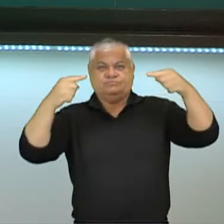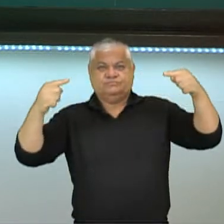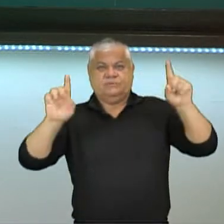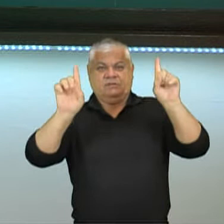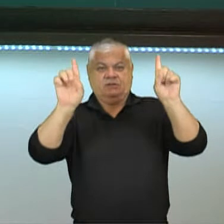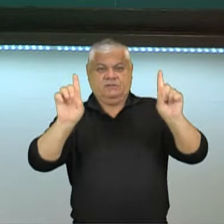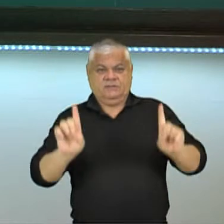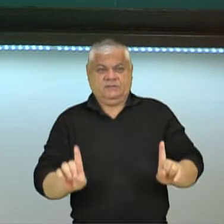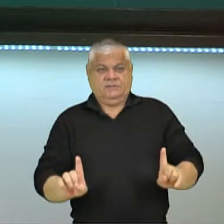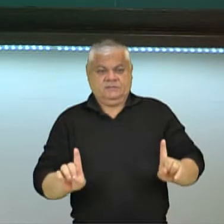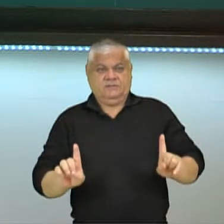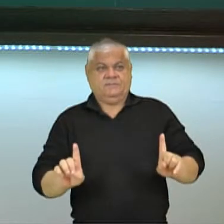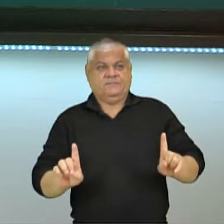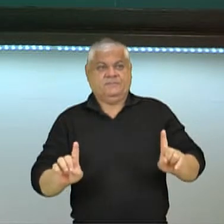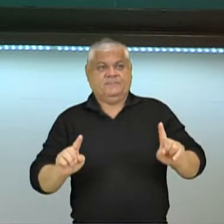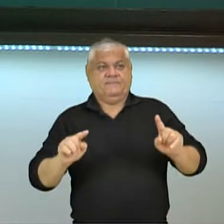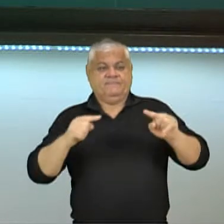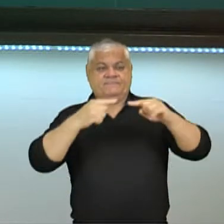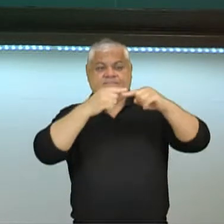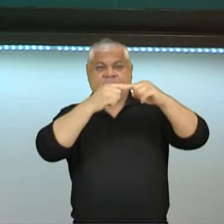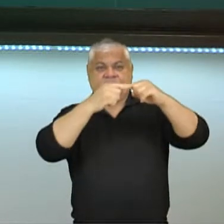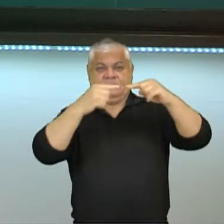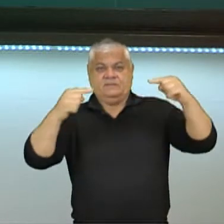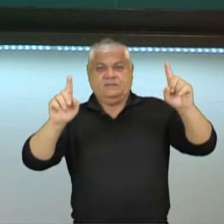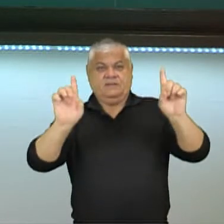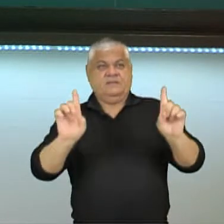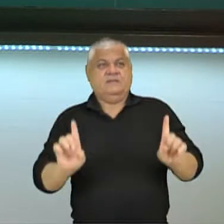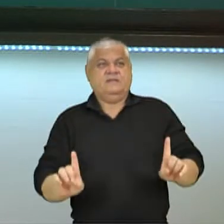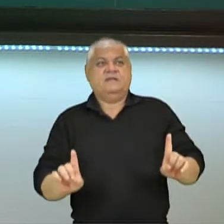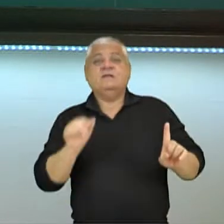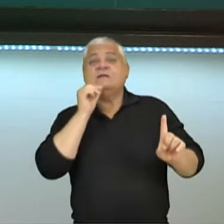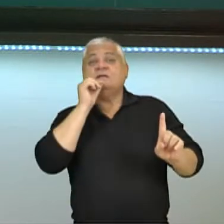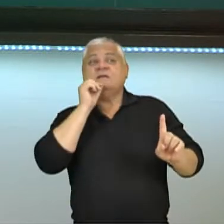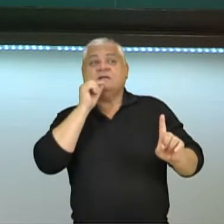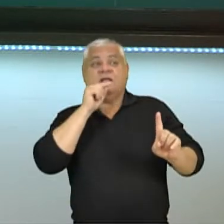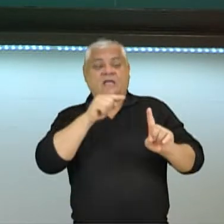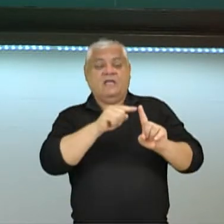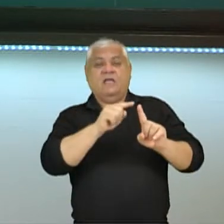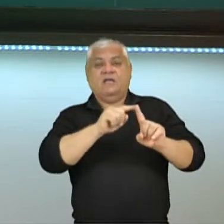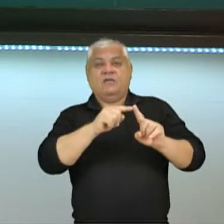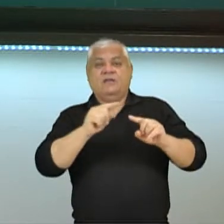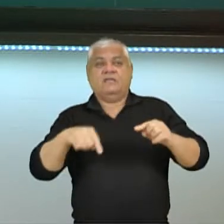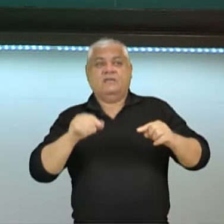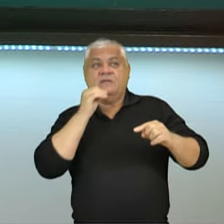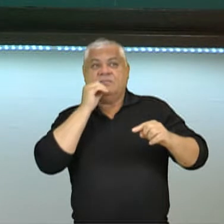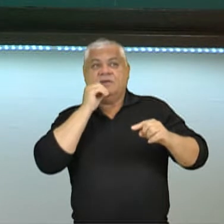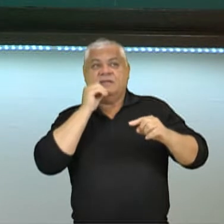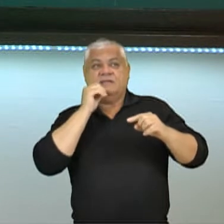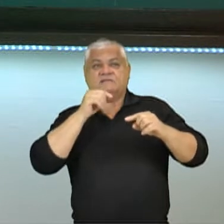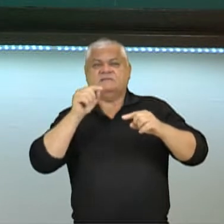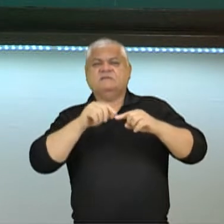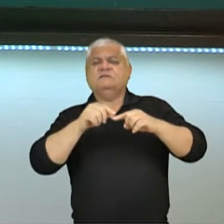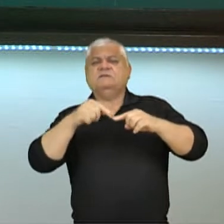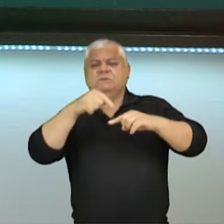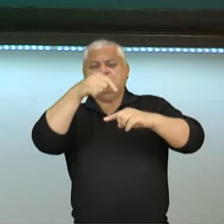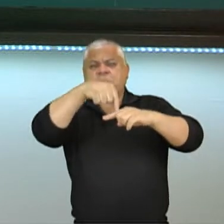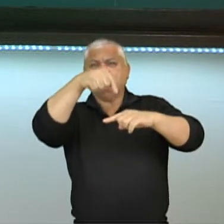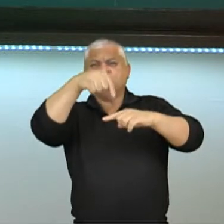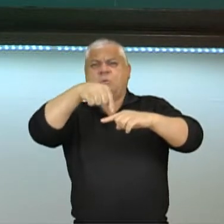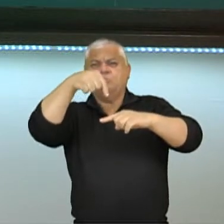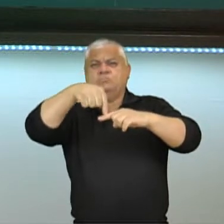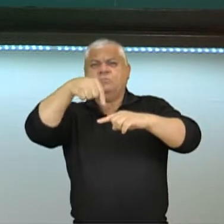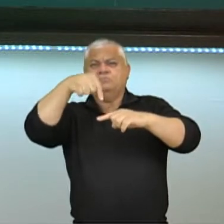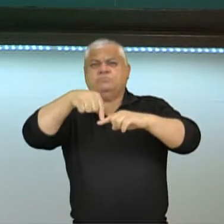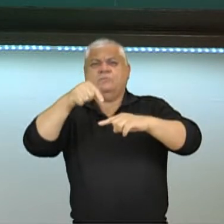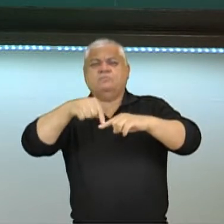Agora o dintel está aqui em cima e tem esses pilares aqui dos lados. Agora imagina essa pedra recebendo gotas de água. Todo santo dia. A gota vai